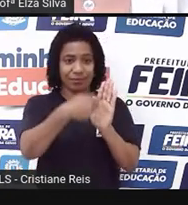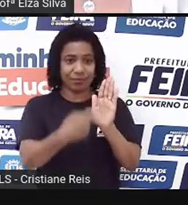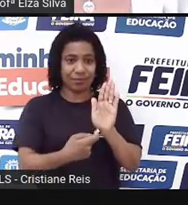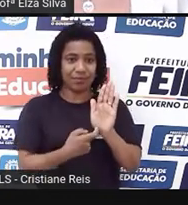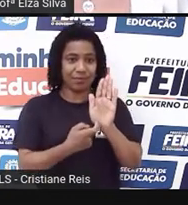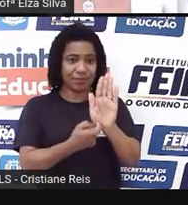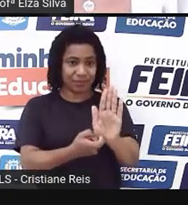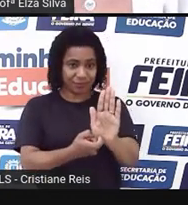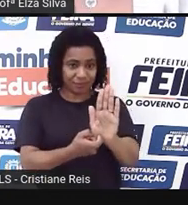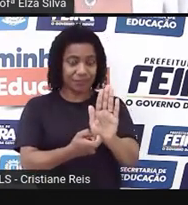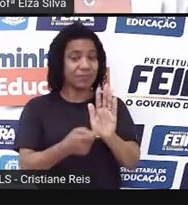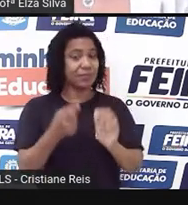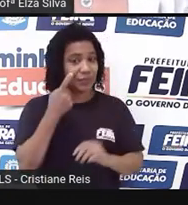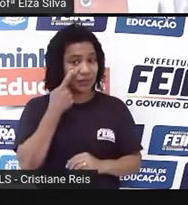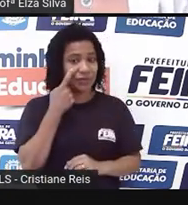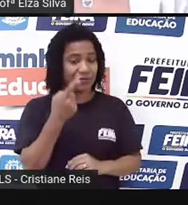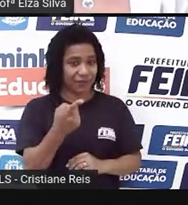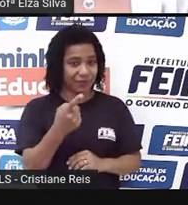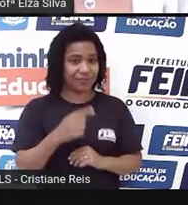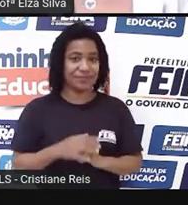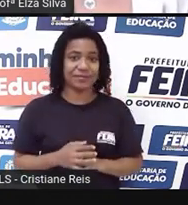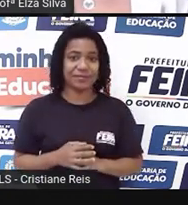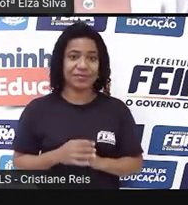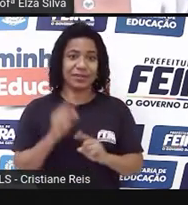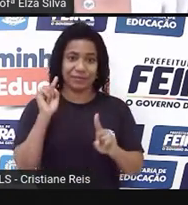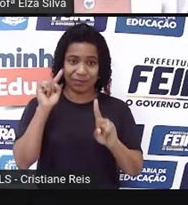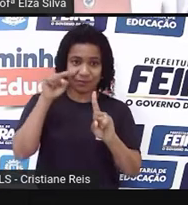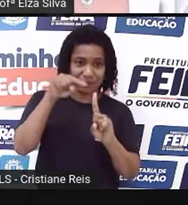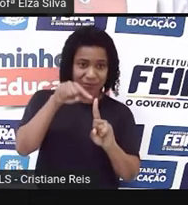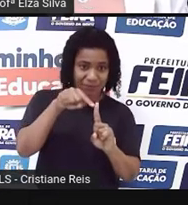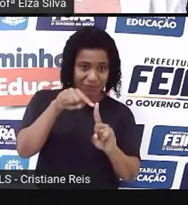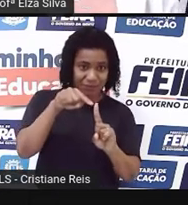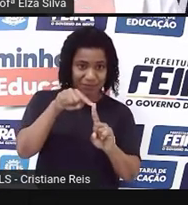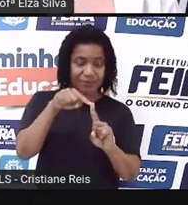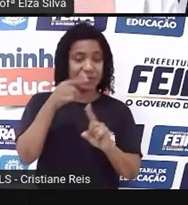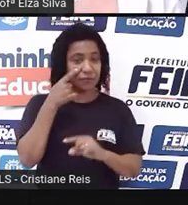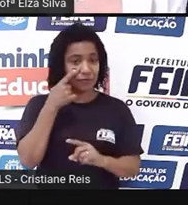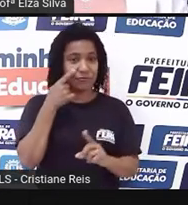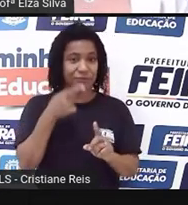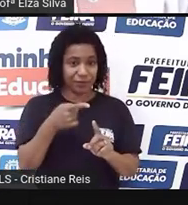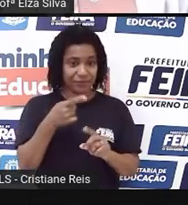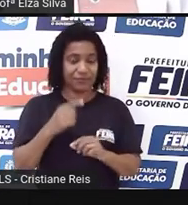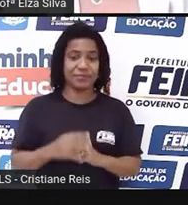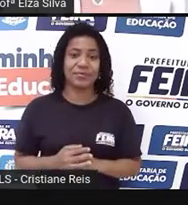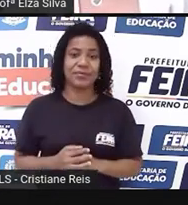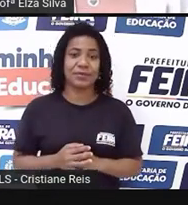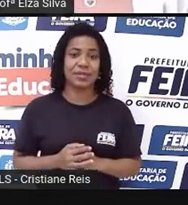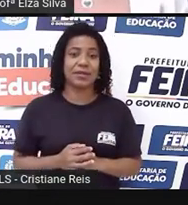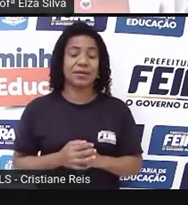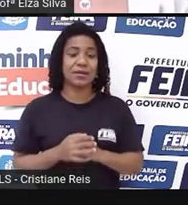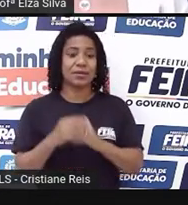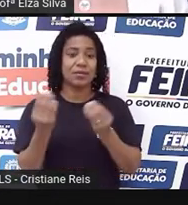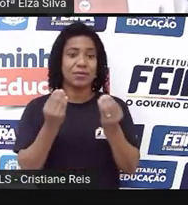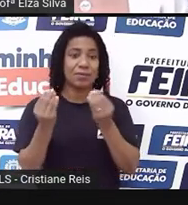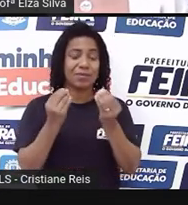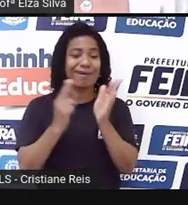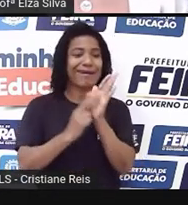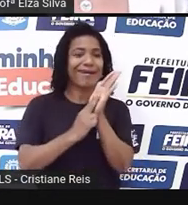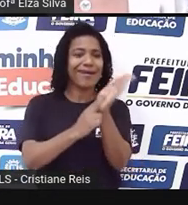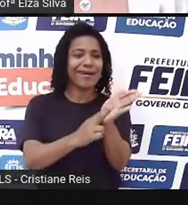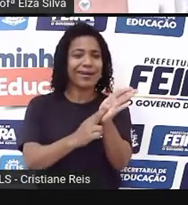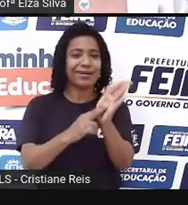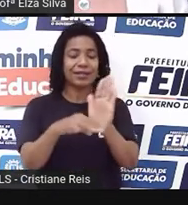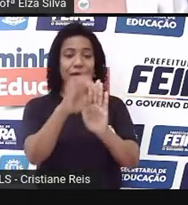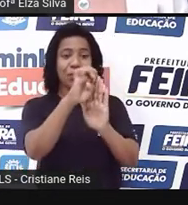quem escreveu essa carta foi se apresentar. Observem a organização estrutural desse gênero.